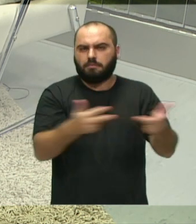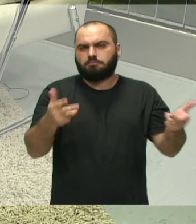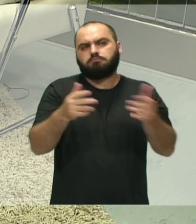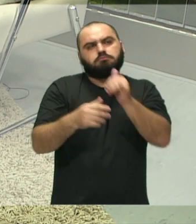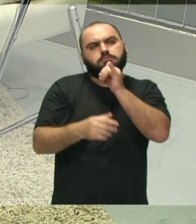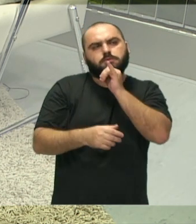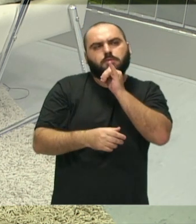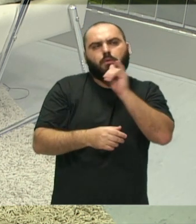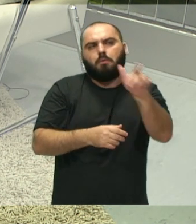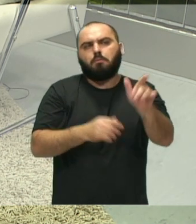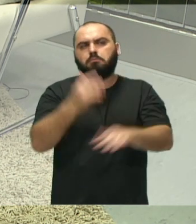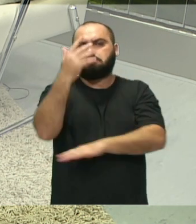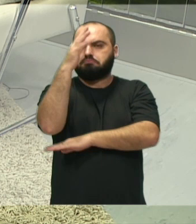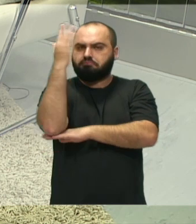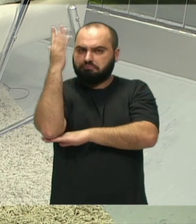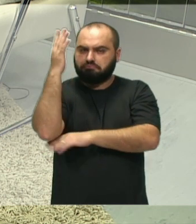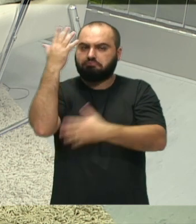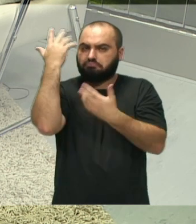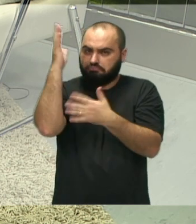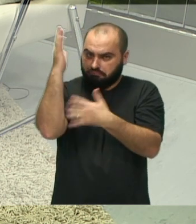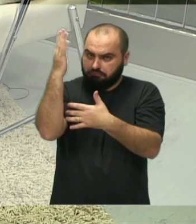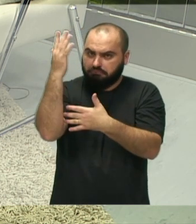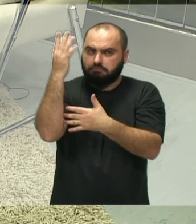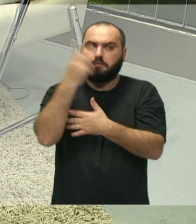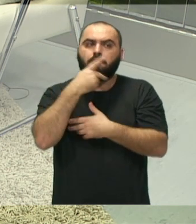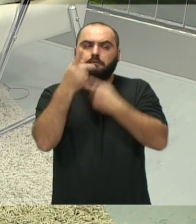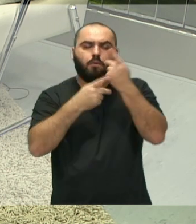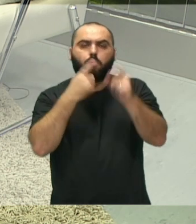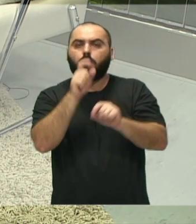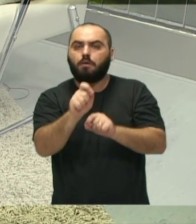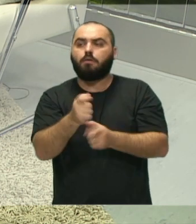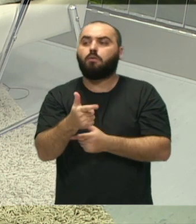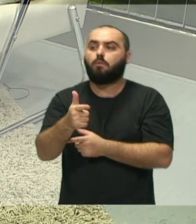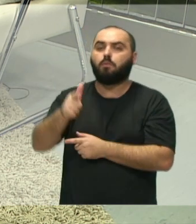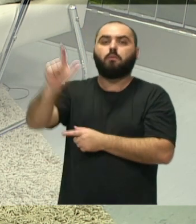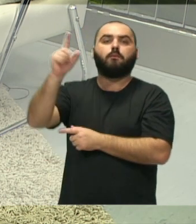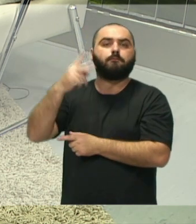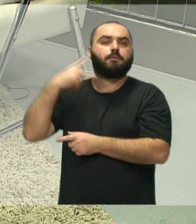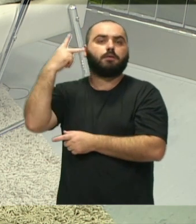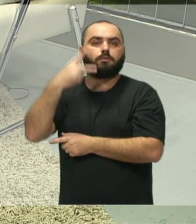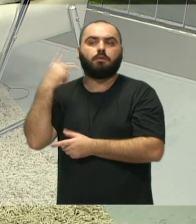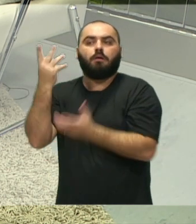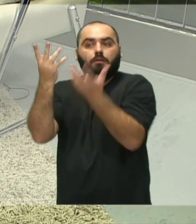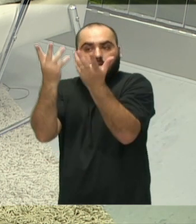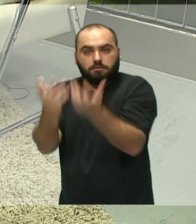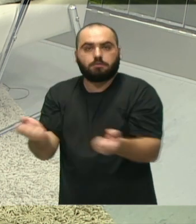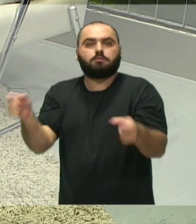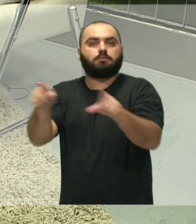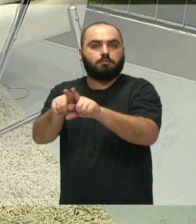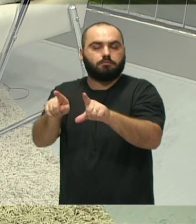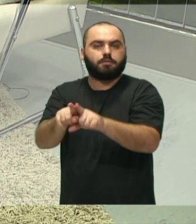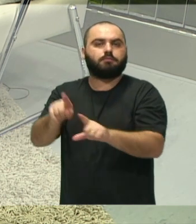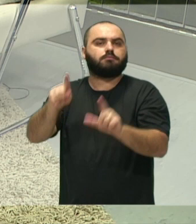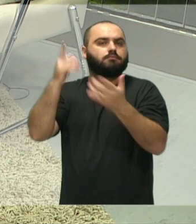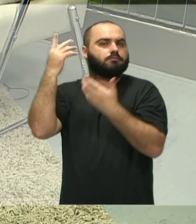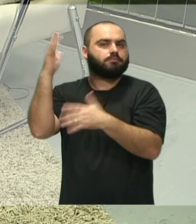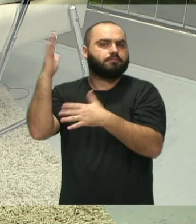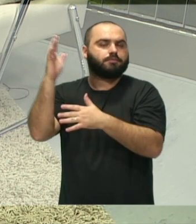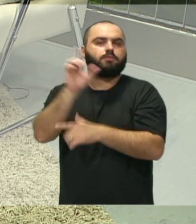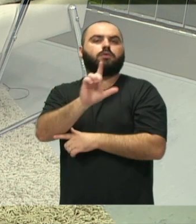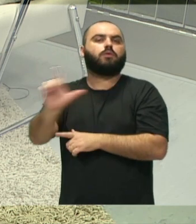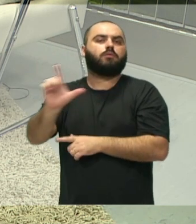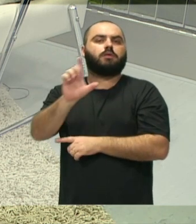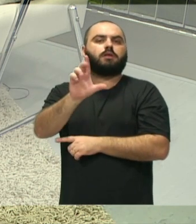sugerida pela senhora, a senhora já conseguiu até também que os demais parlamentares aderissem também a essa homenagem, que é a senhora